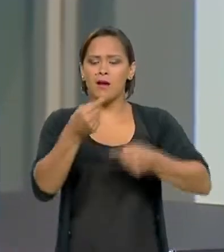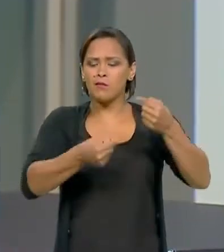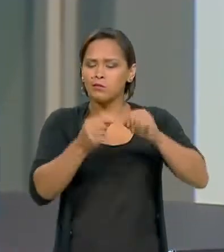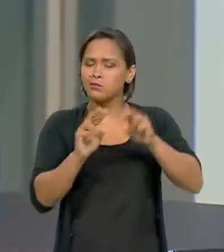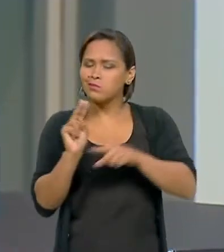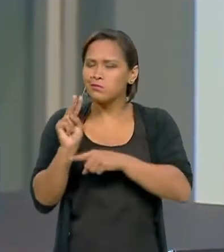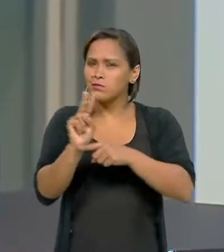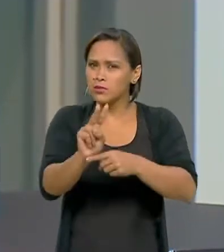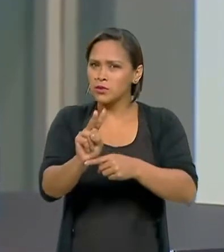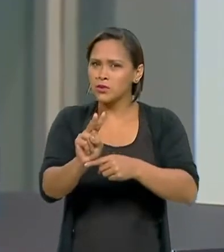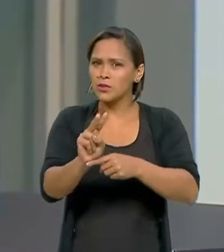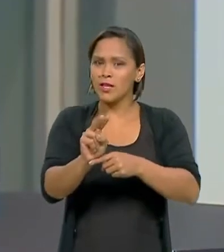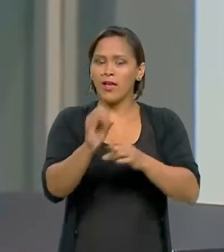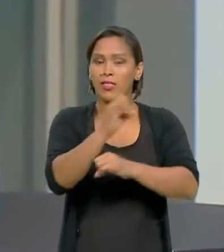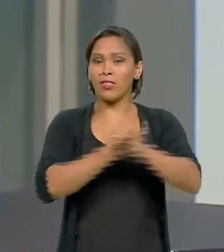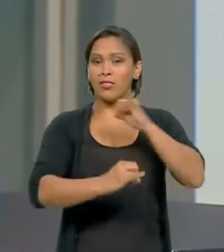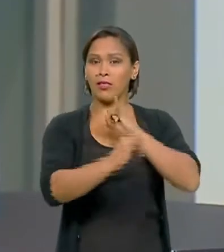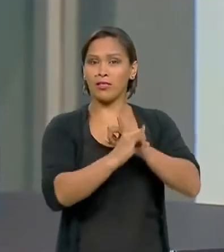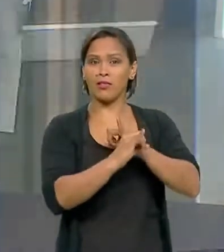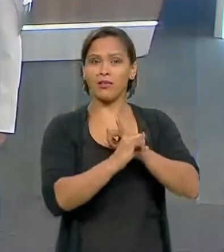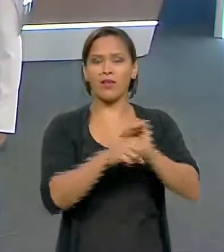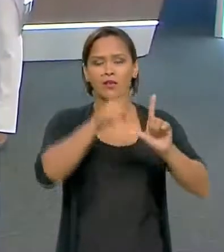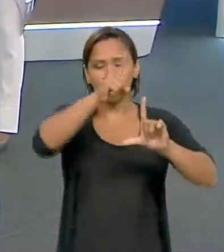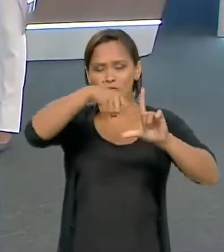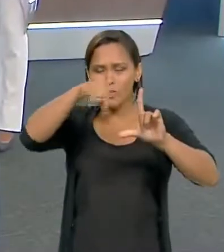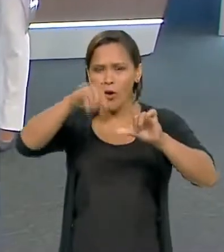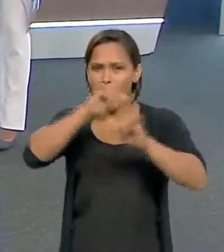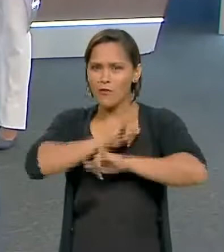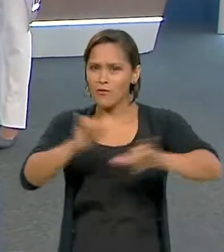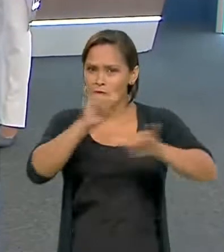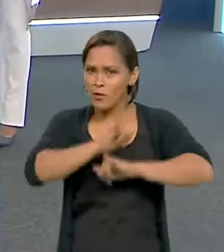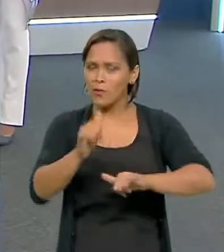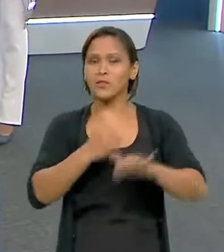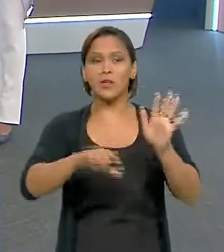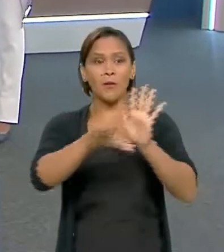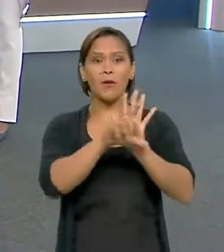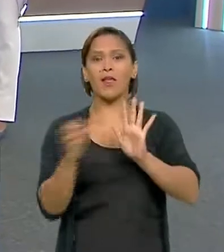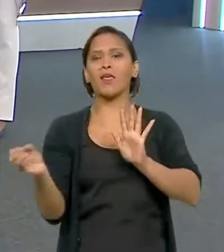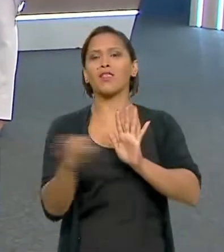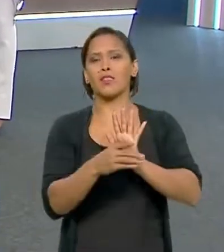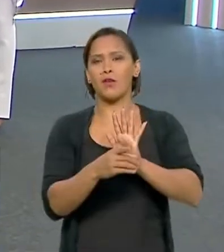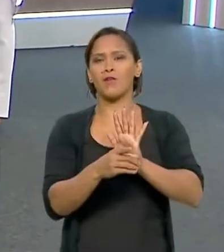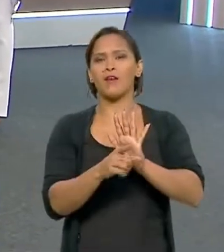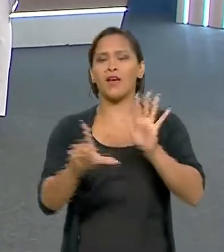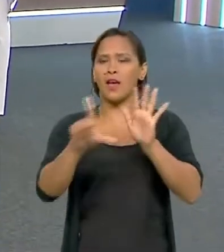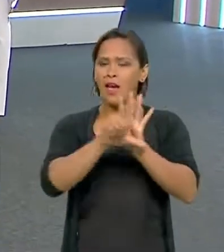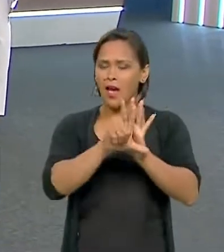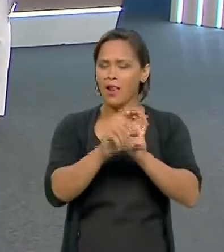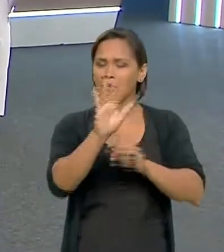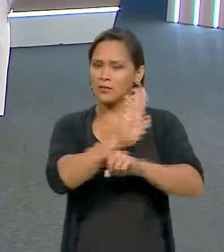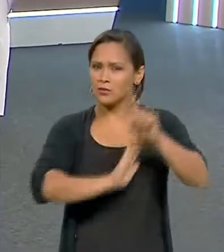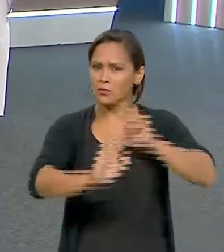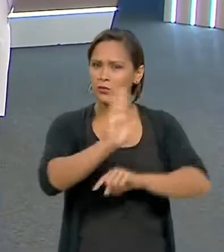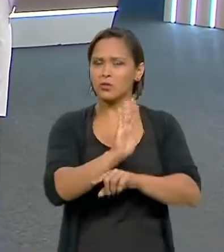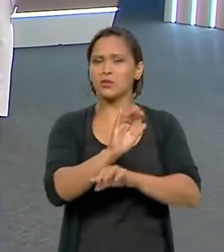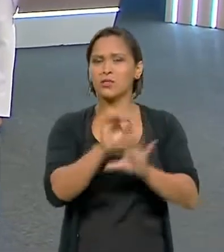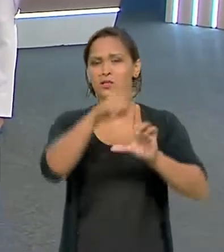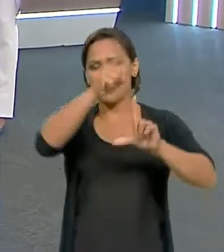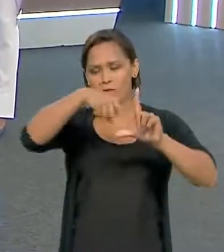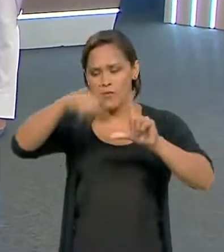cibernética, proteção de dados. Temos, inclusive, uma lei recente, que é a Lei Nacional de Proteção de Dados.